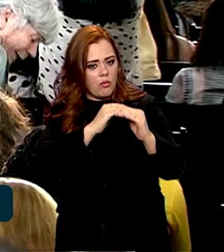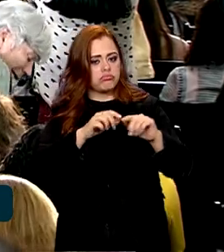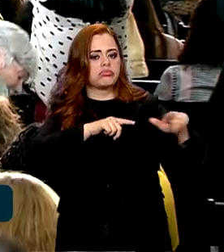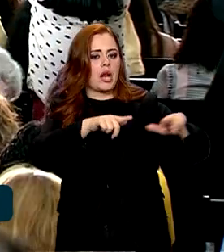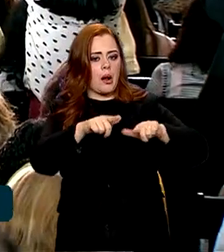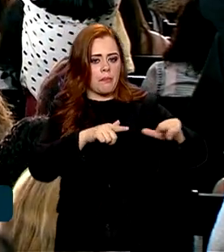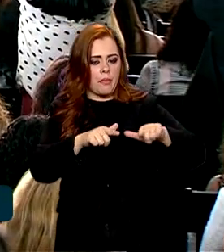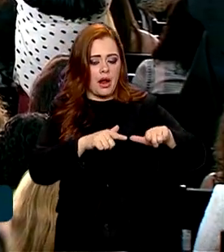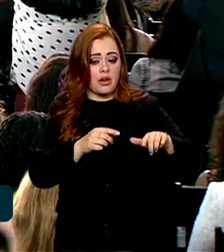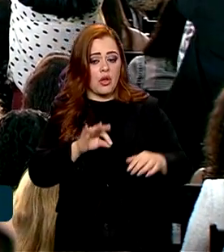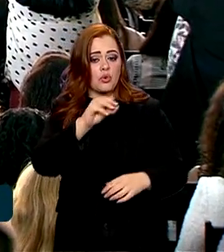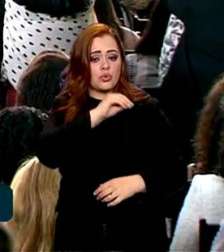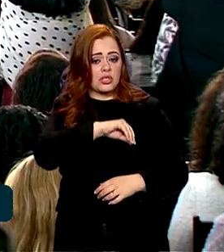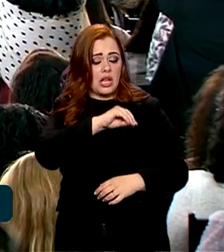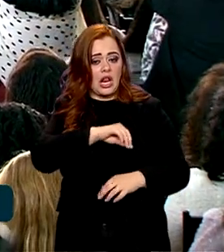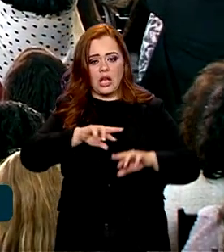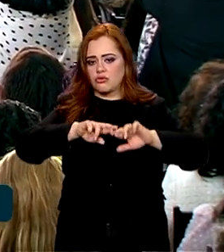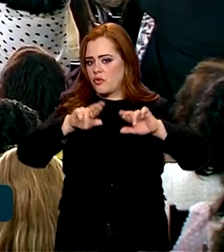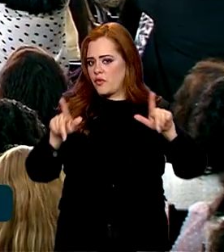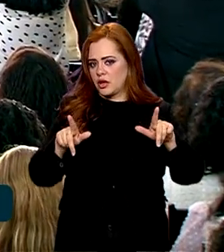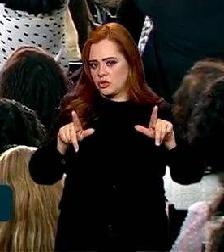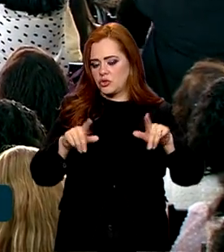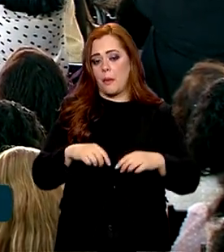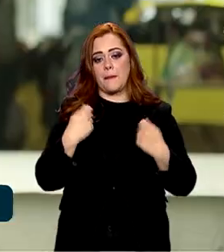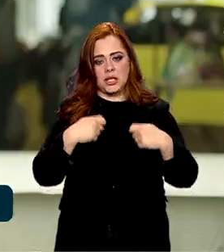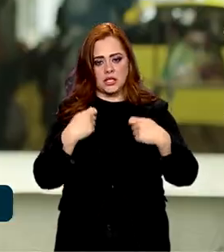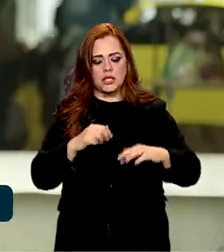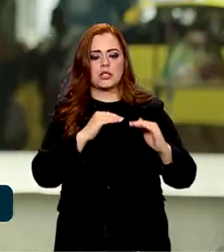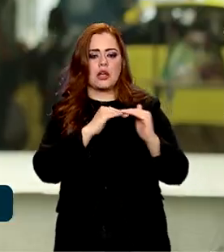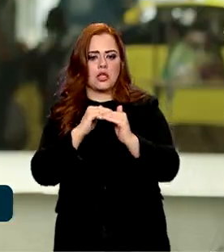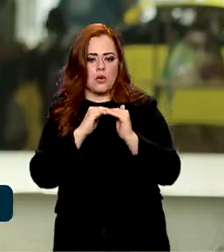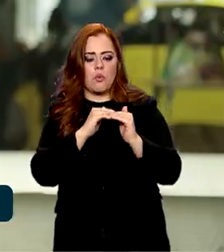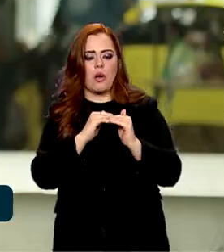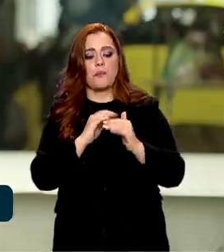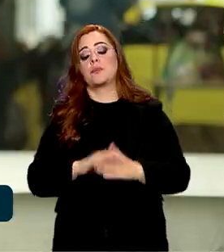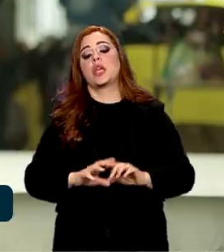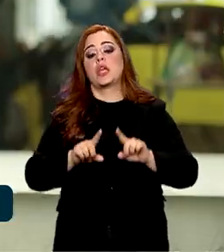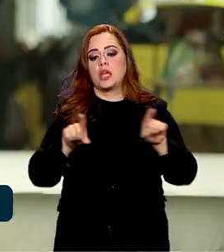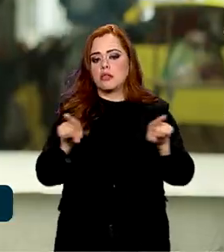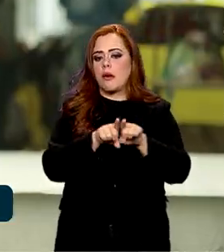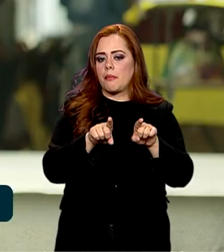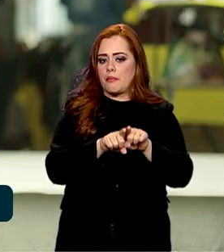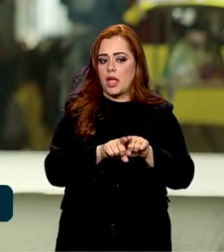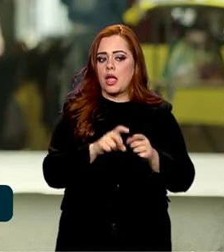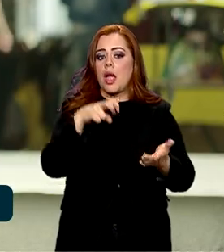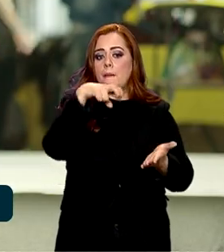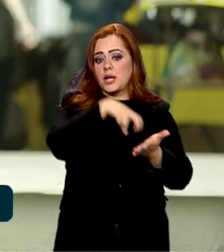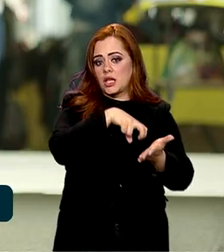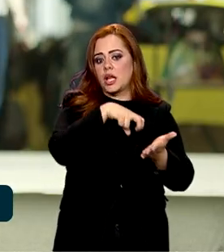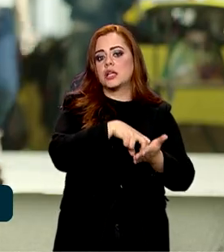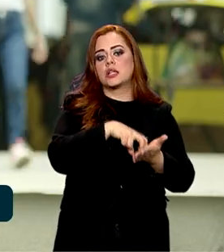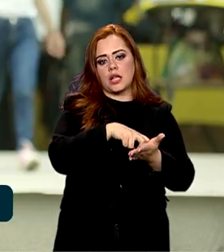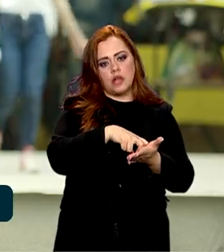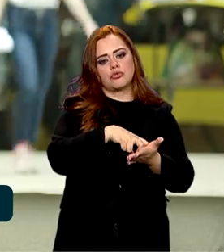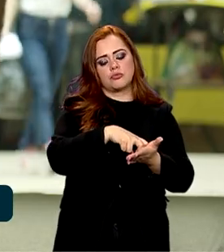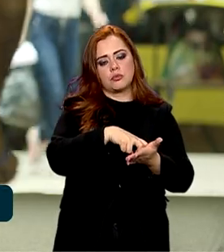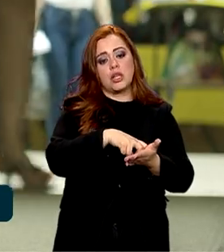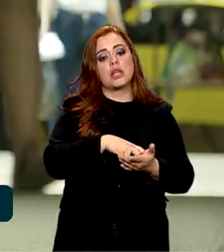recebam valores diferenciados. E o melhor, os infratores vão pagar caro por isso,